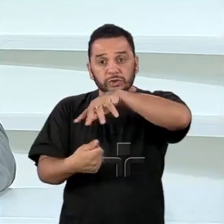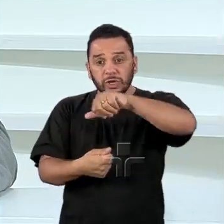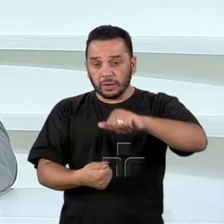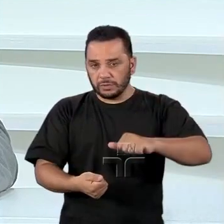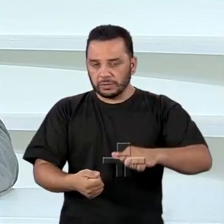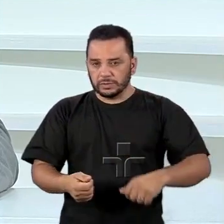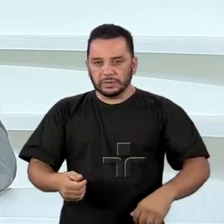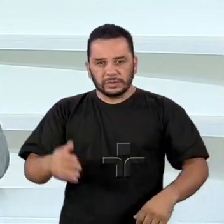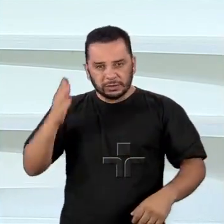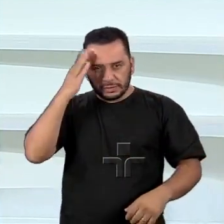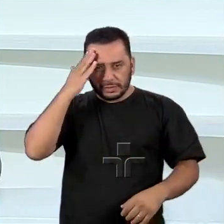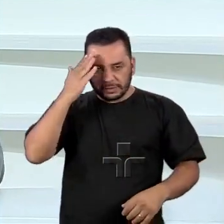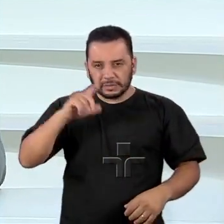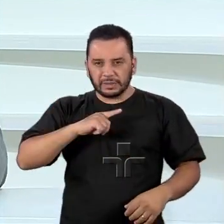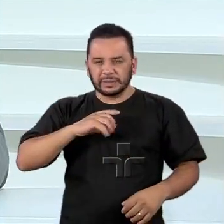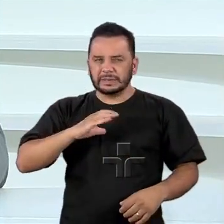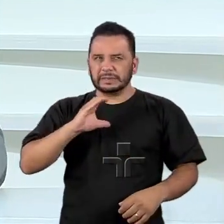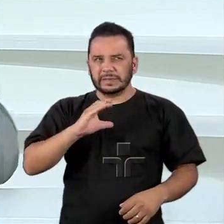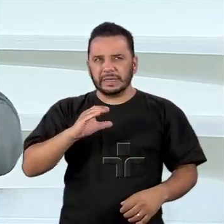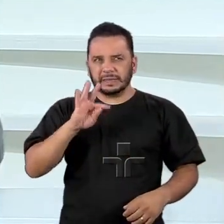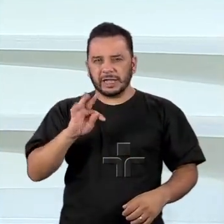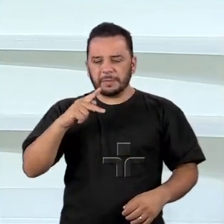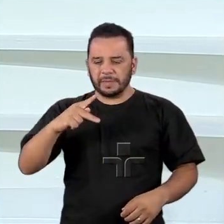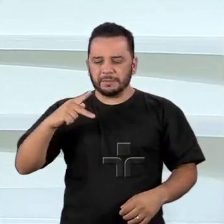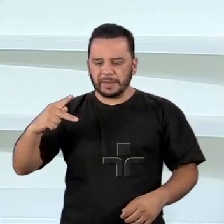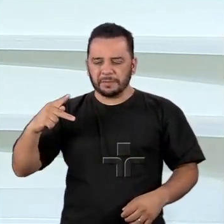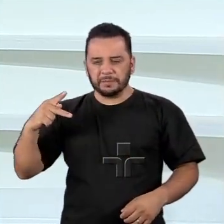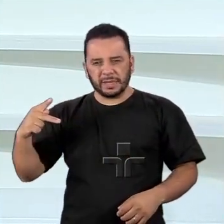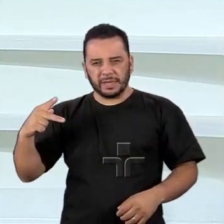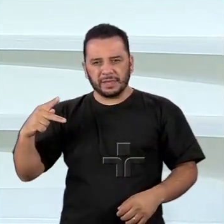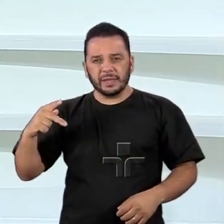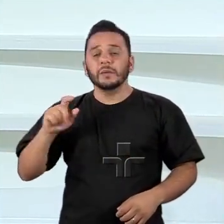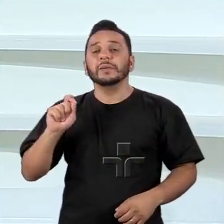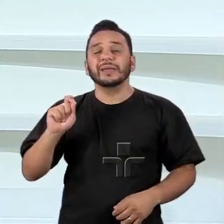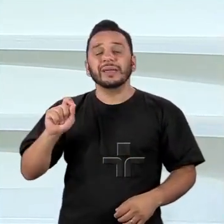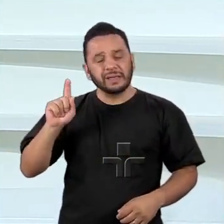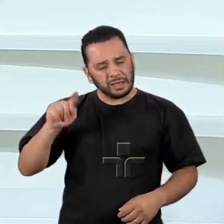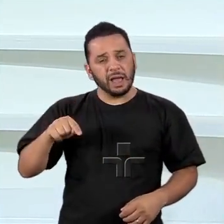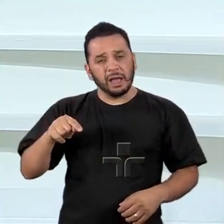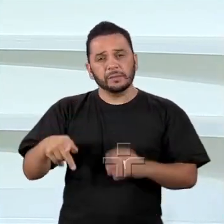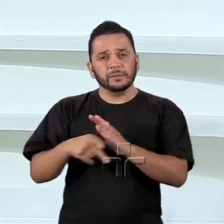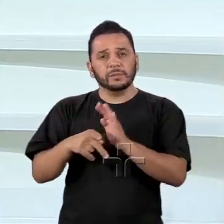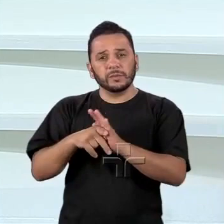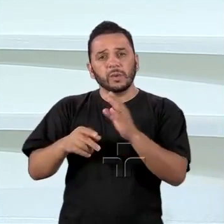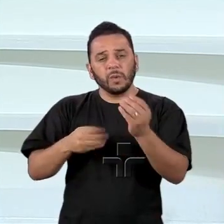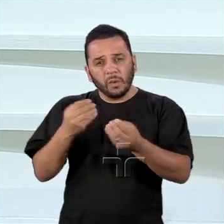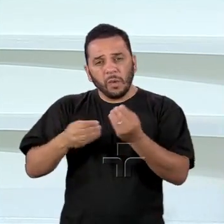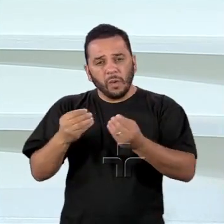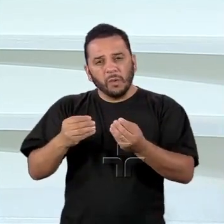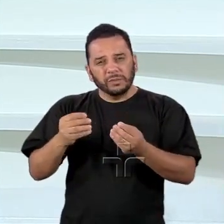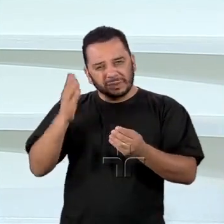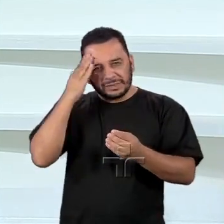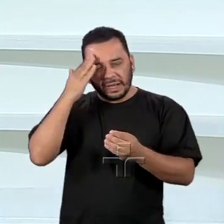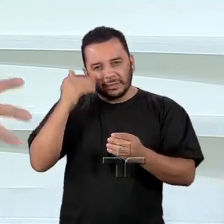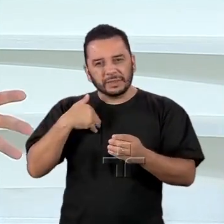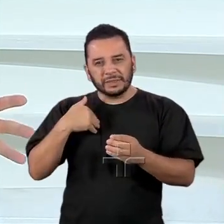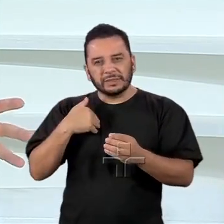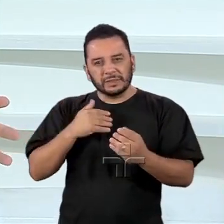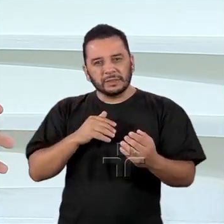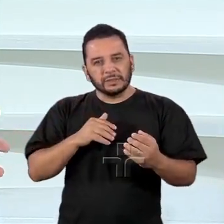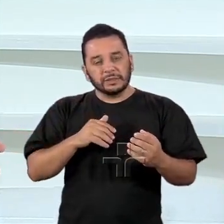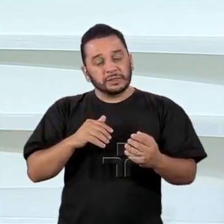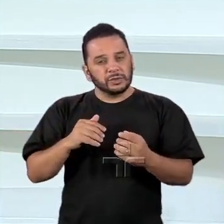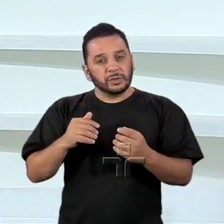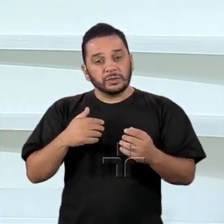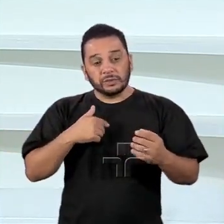ao TPP, ao CPTPP, que é a engrenagem para reagir ou posicionar-se frente à China, da qual os Estados